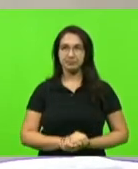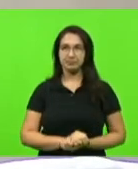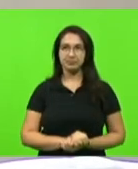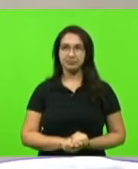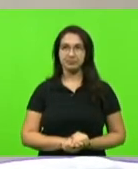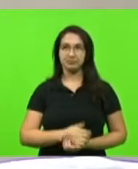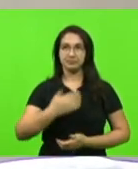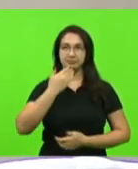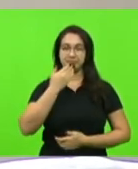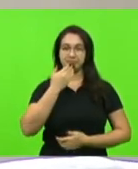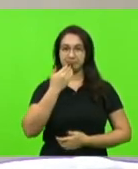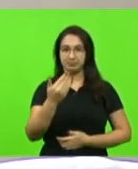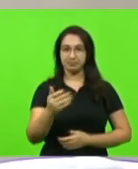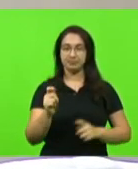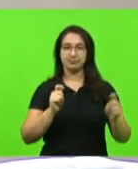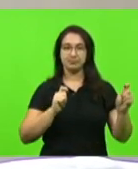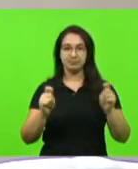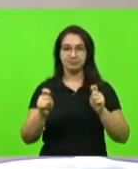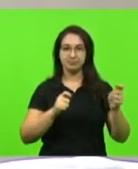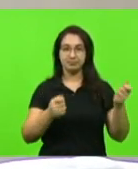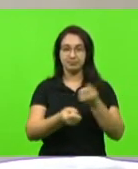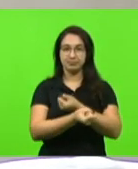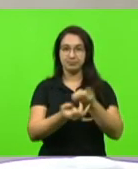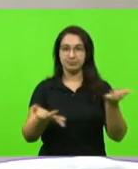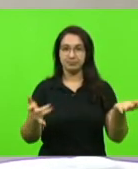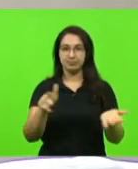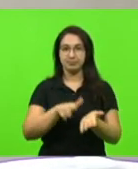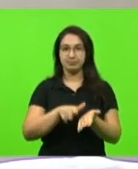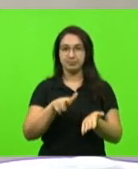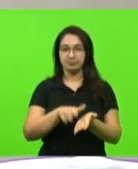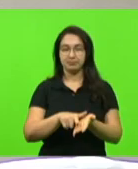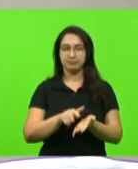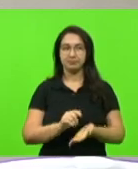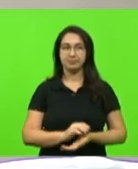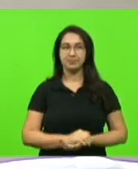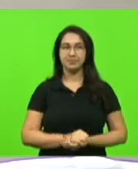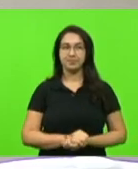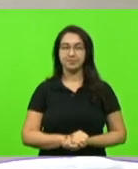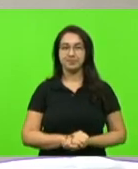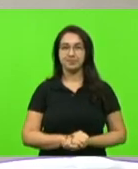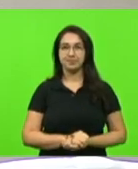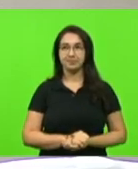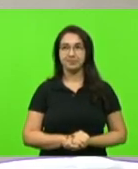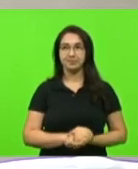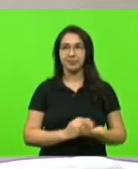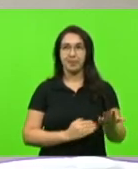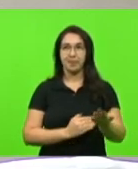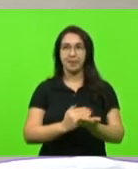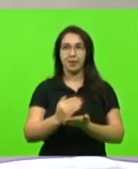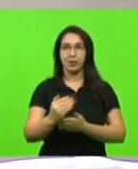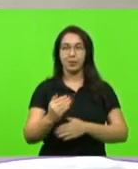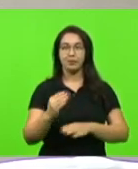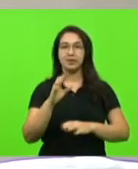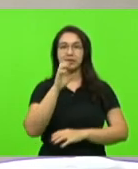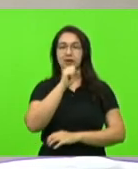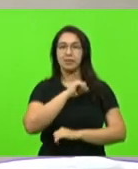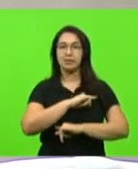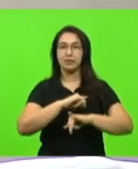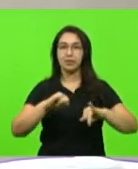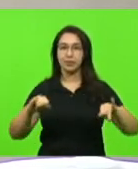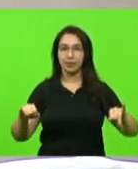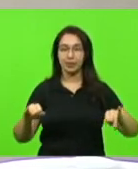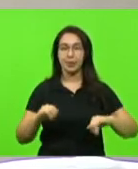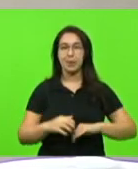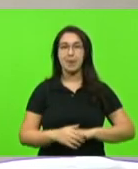Solicito que a senhora proceda à entrega de expedientes. E já entraremos agora em breves comunicações.